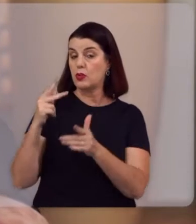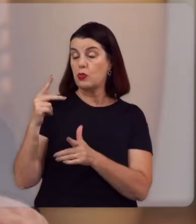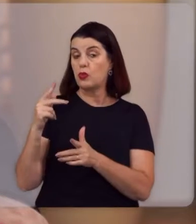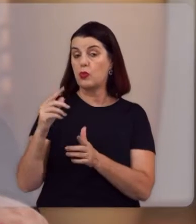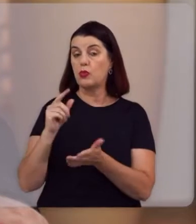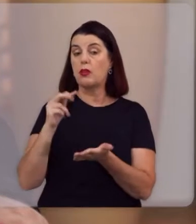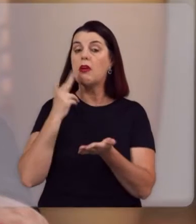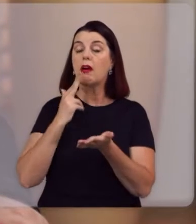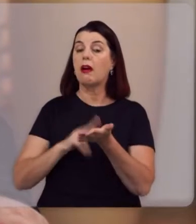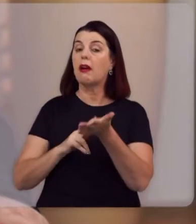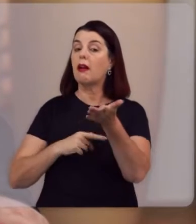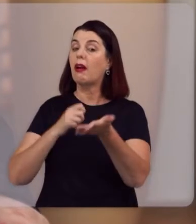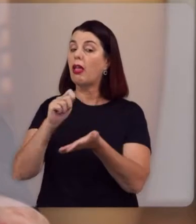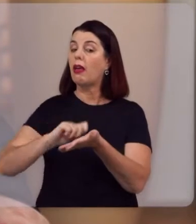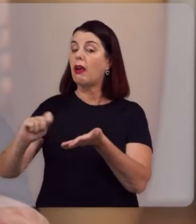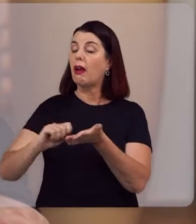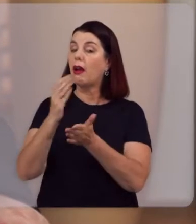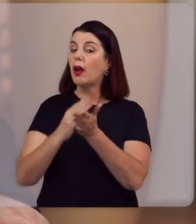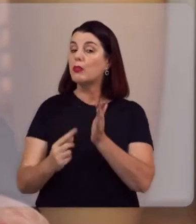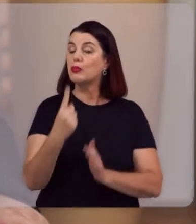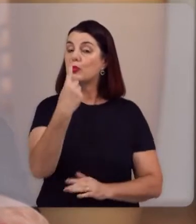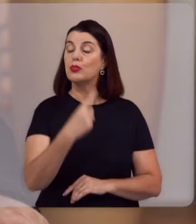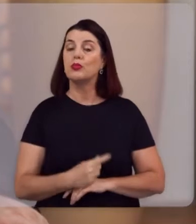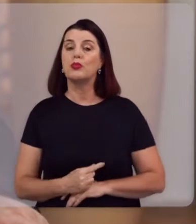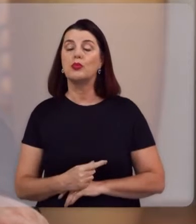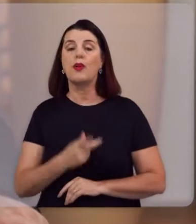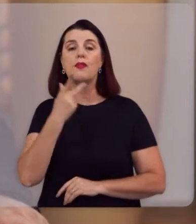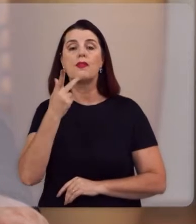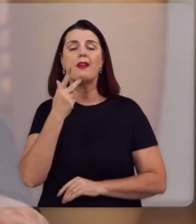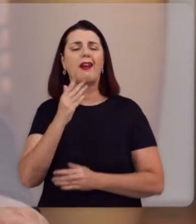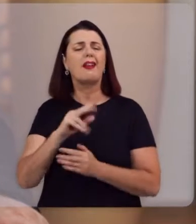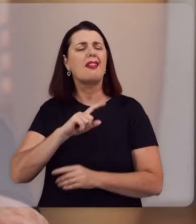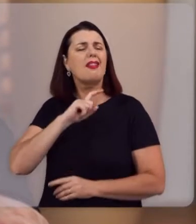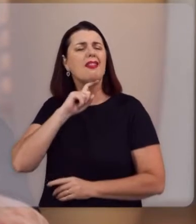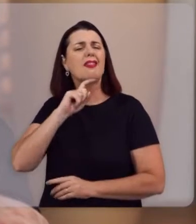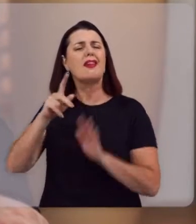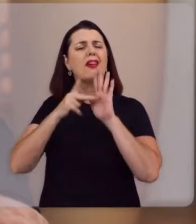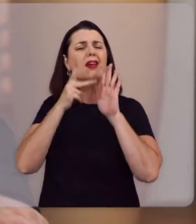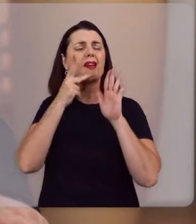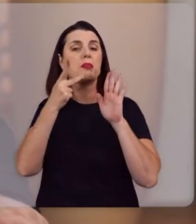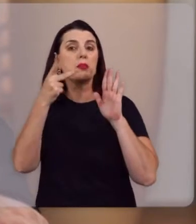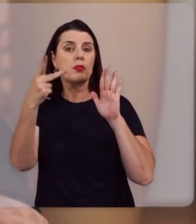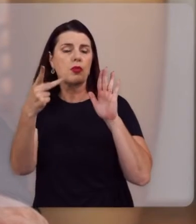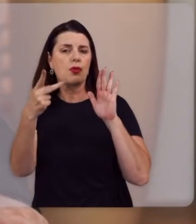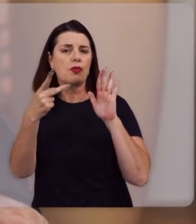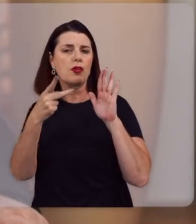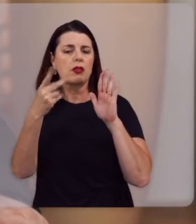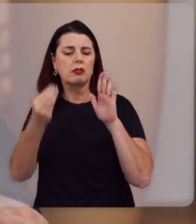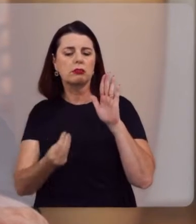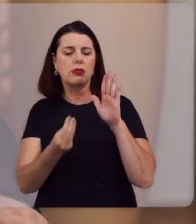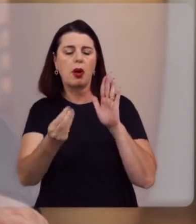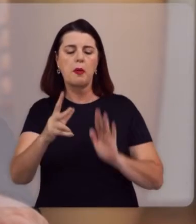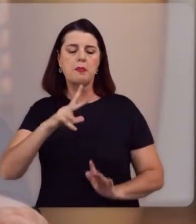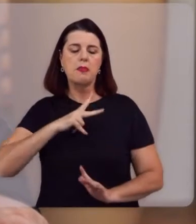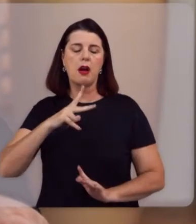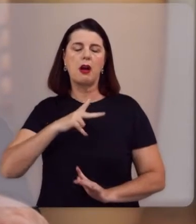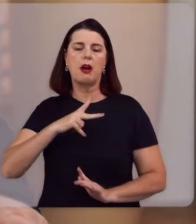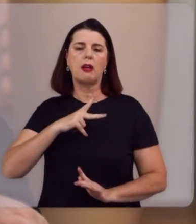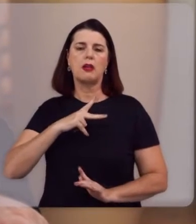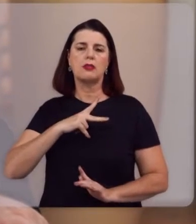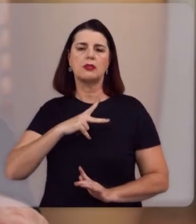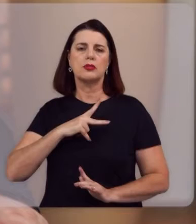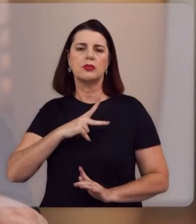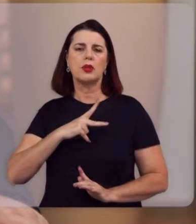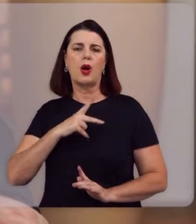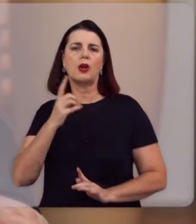que escreve, no capítulo 1, ele diz que nenhuma profecia foi dada por particular elucidação